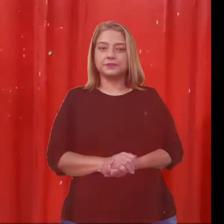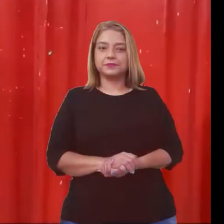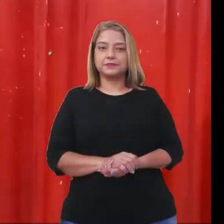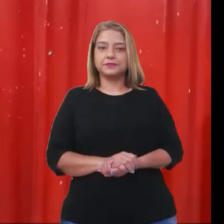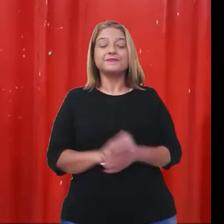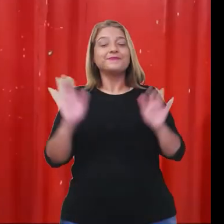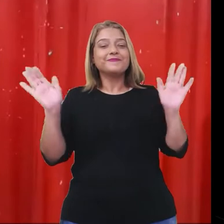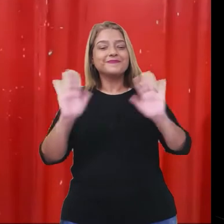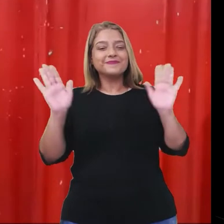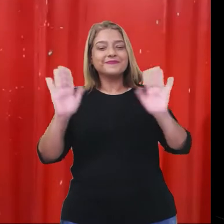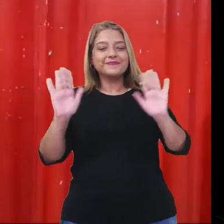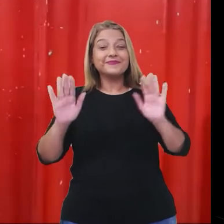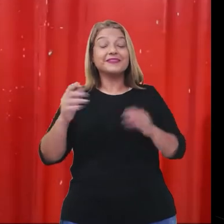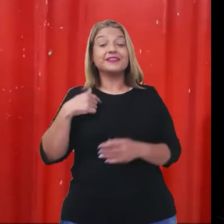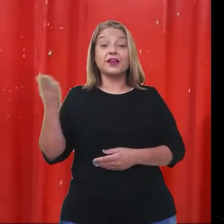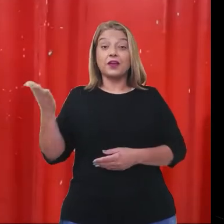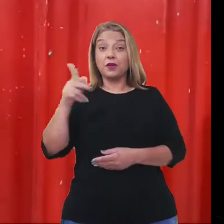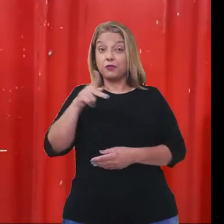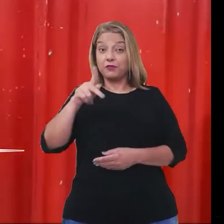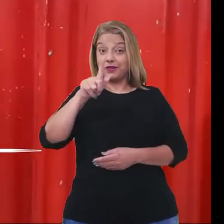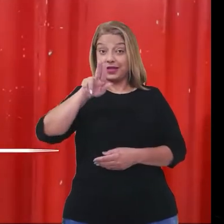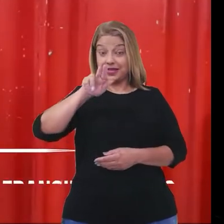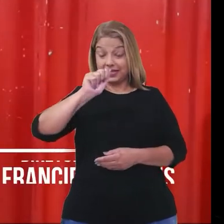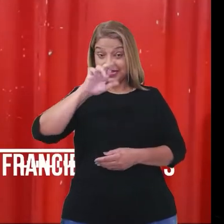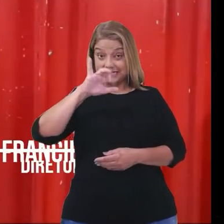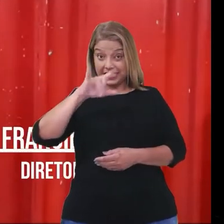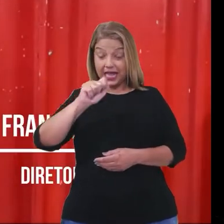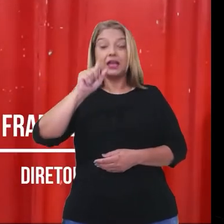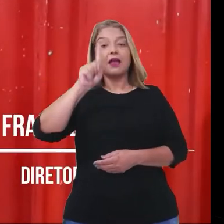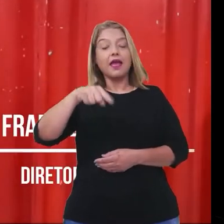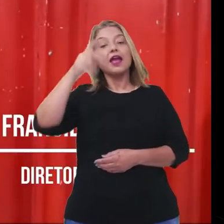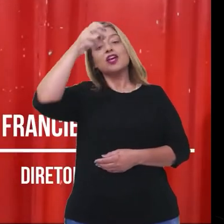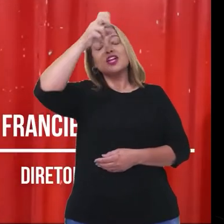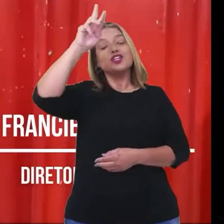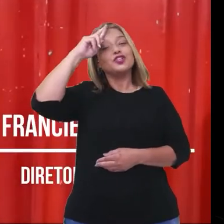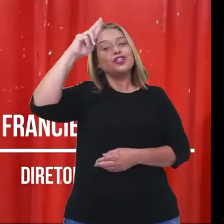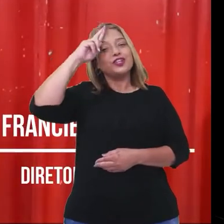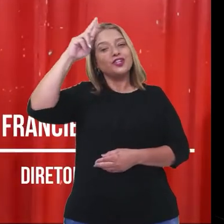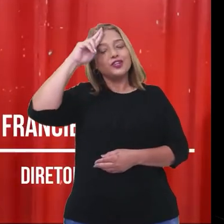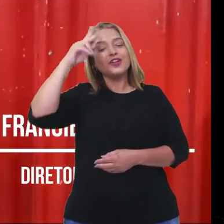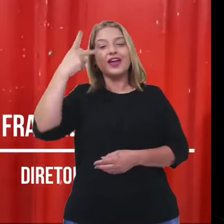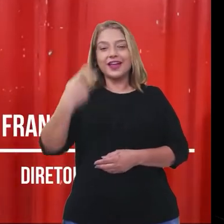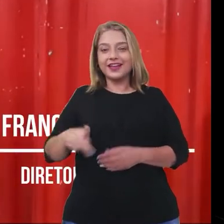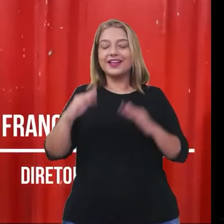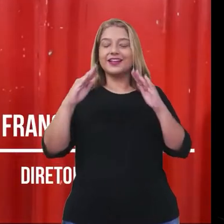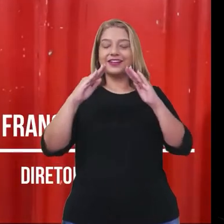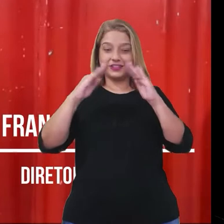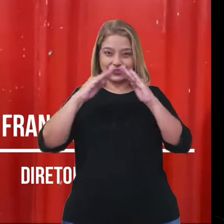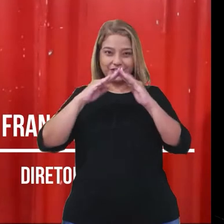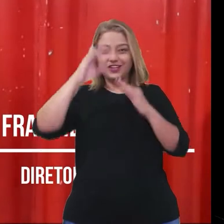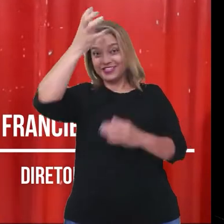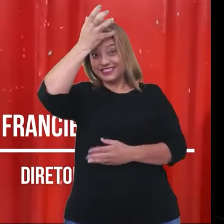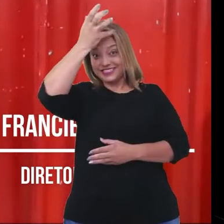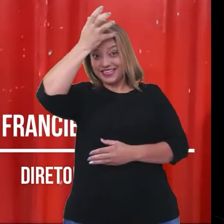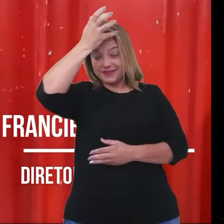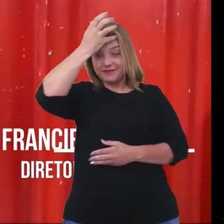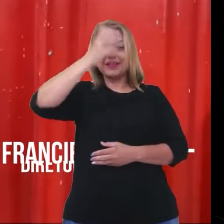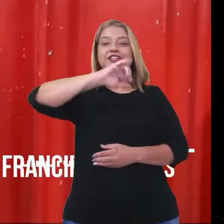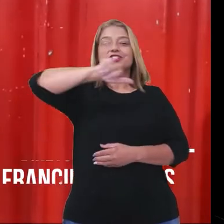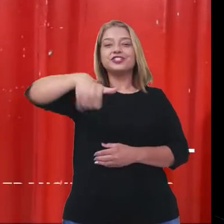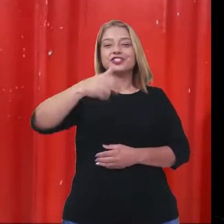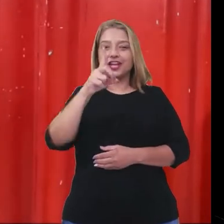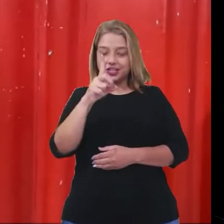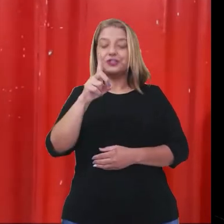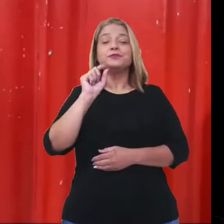Olá, eu sou a Franciele Alves, diretora no CEMEI Jardim Colorado. Tradicionalmente, em nossa instituição, realizamos